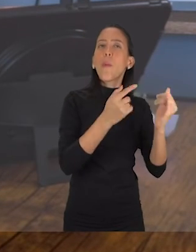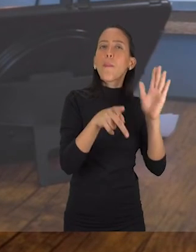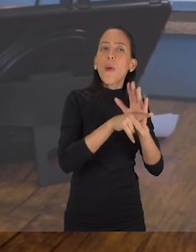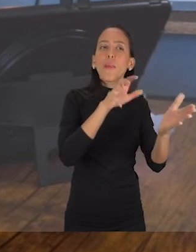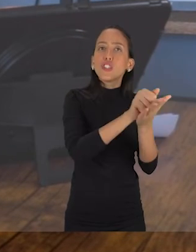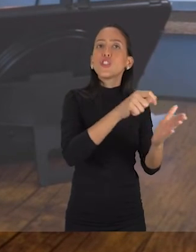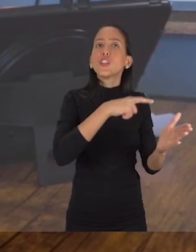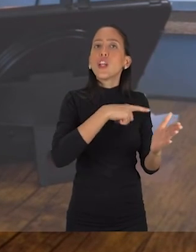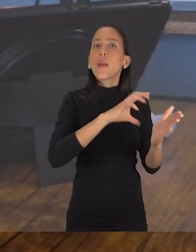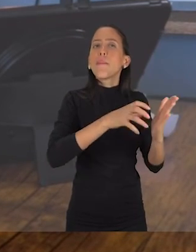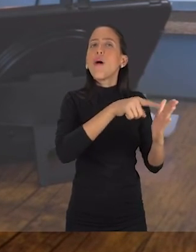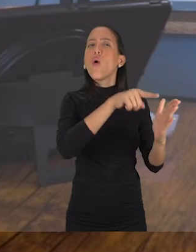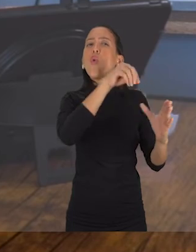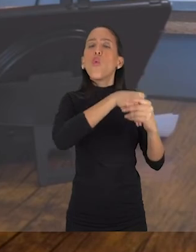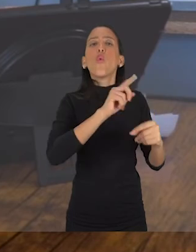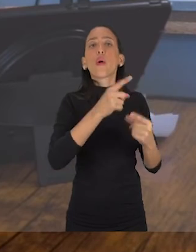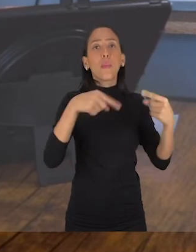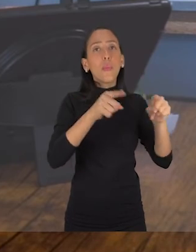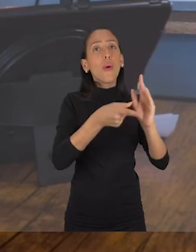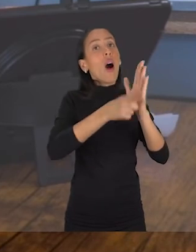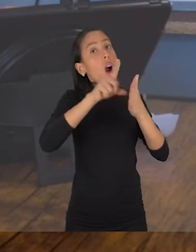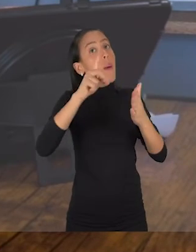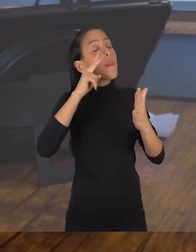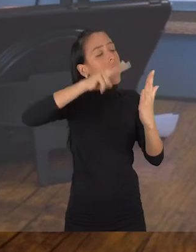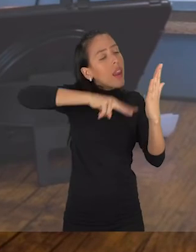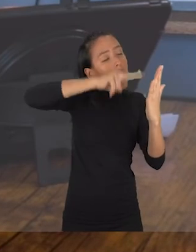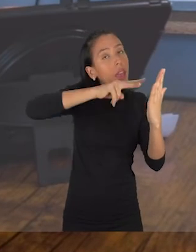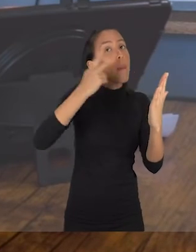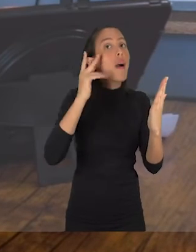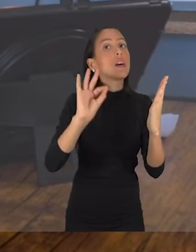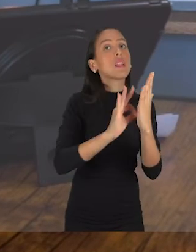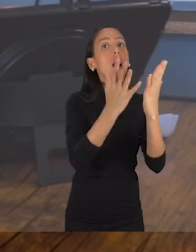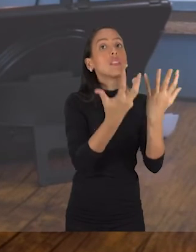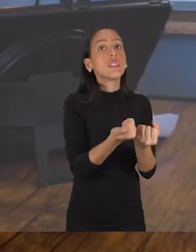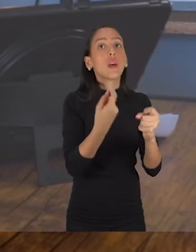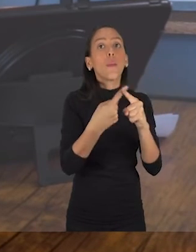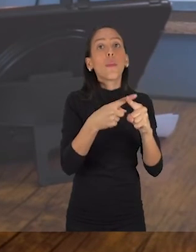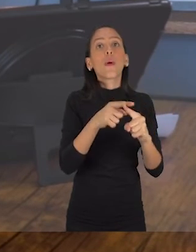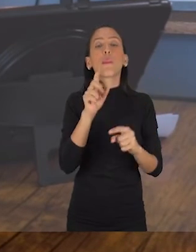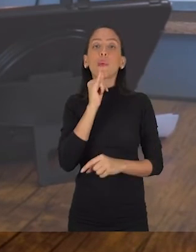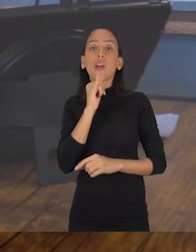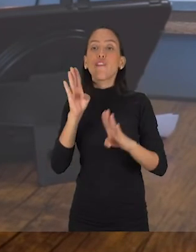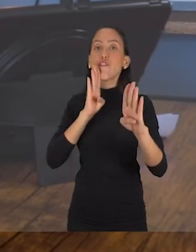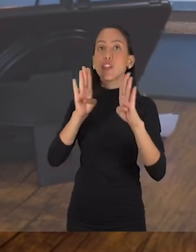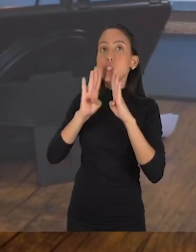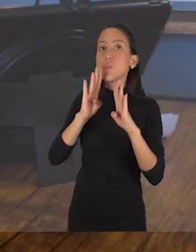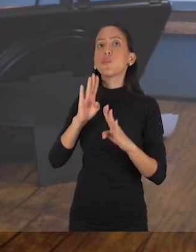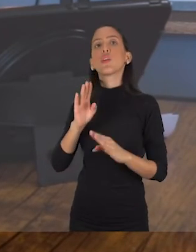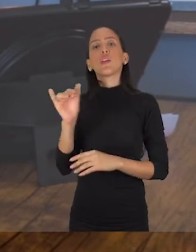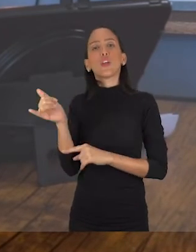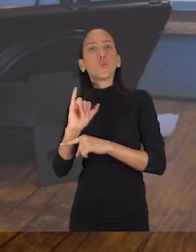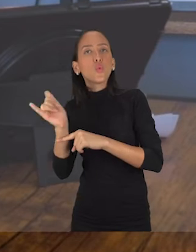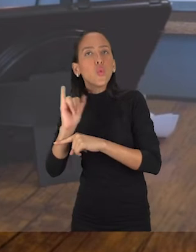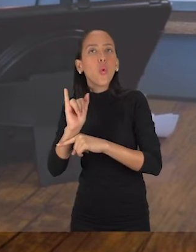sempre importante você ler os termos de autorização porque cada site tem um termo diferente. O próprio Facebook, o próprio YouTube,